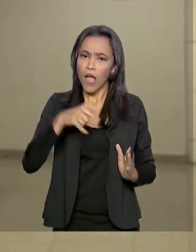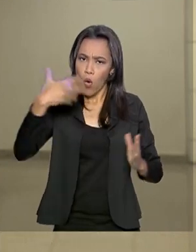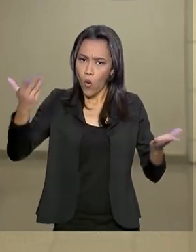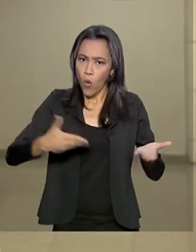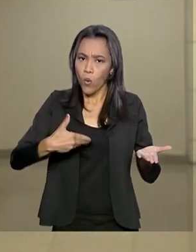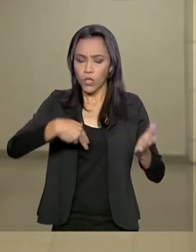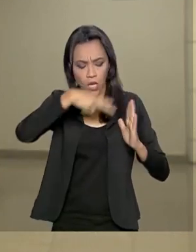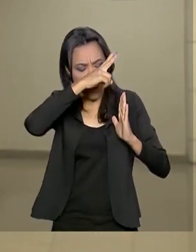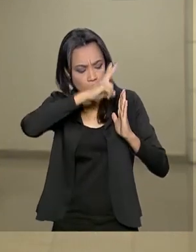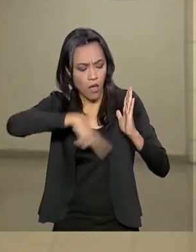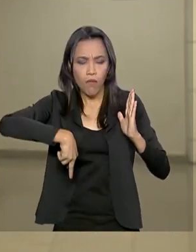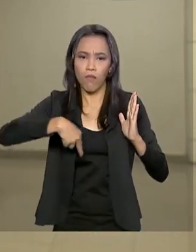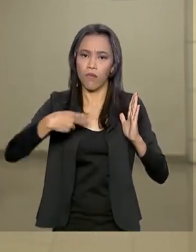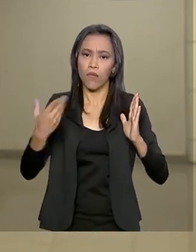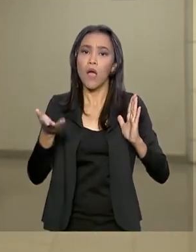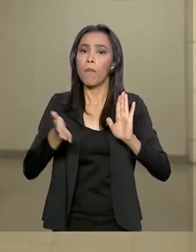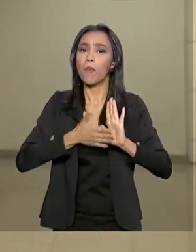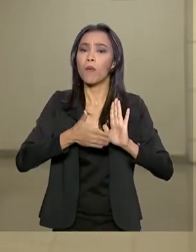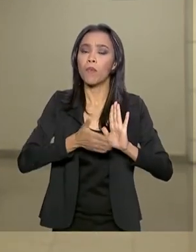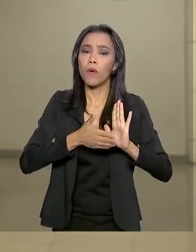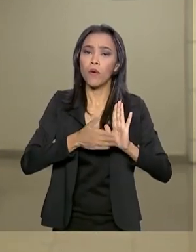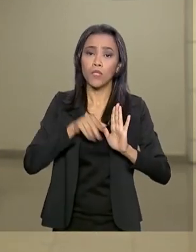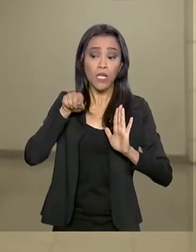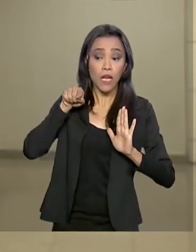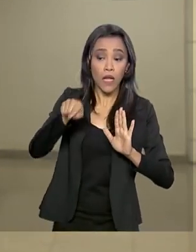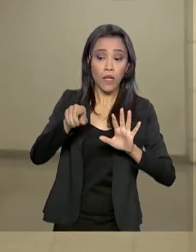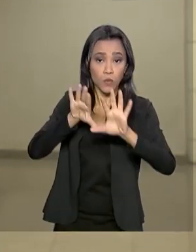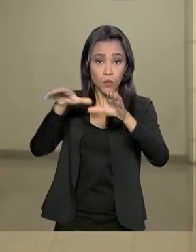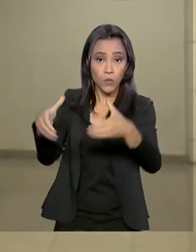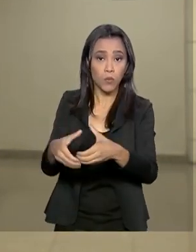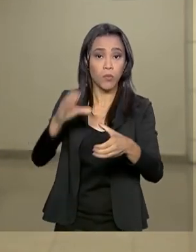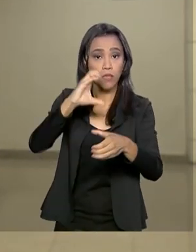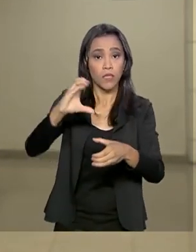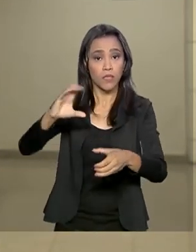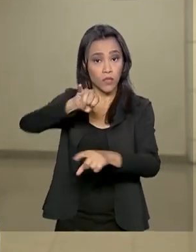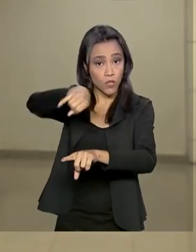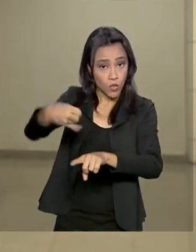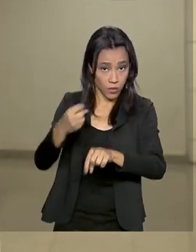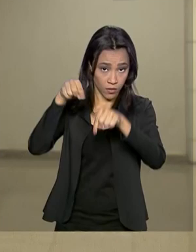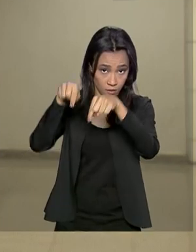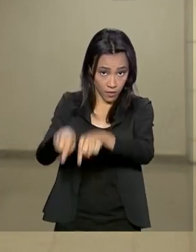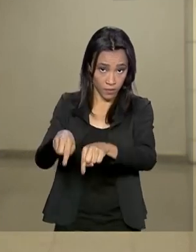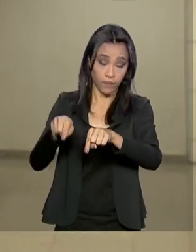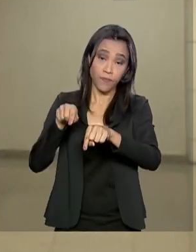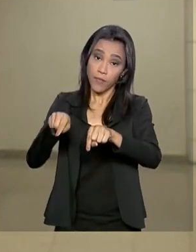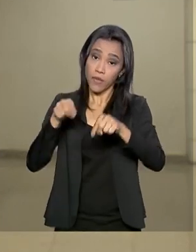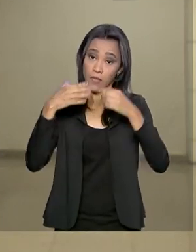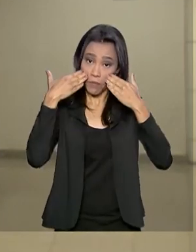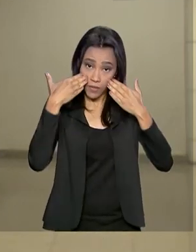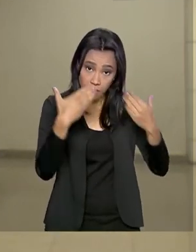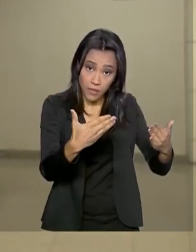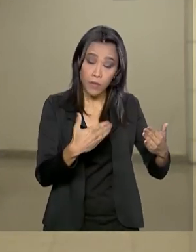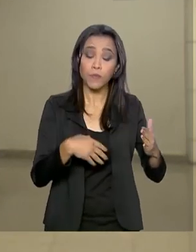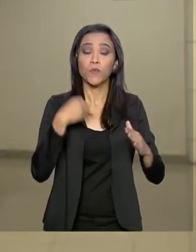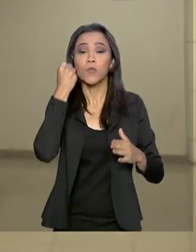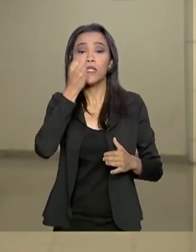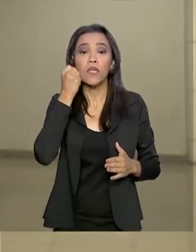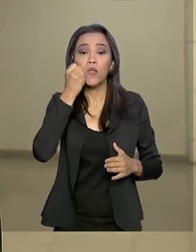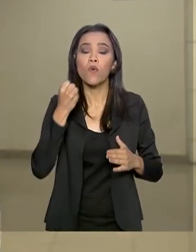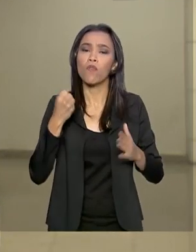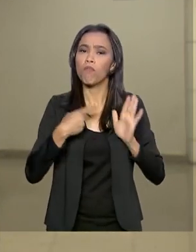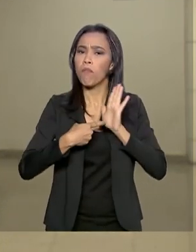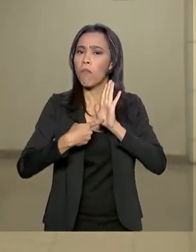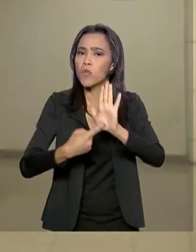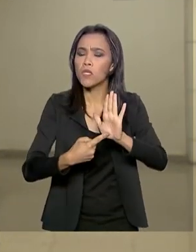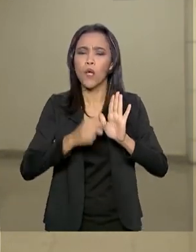hoje o parecer dele sobre a proposta na Comissão de Constituição e Justiça. Na apresentação, o senador deve falar sobre as